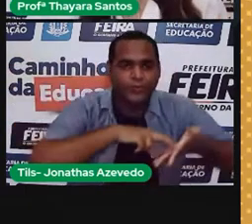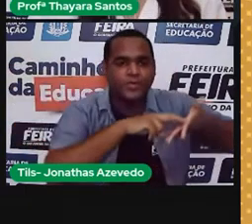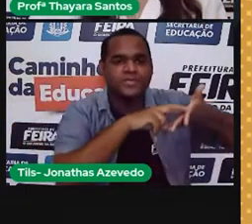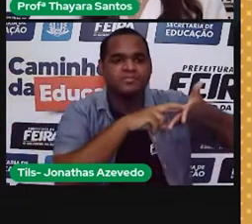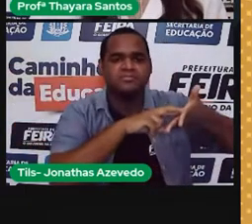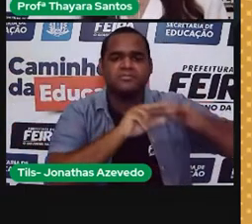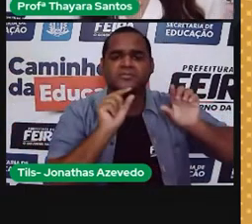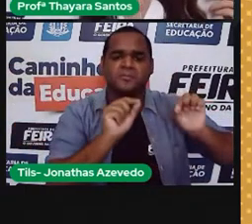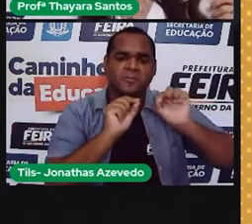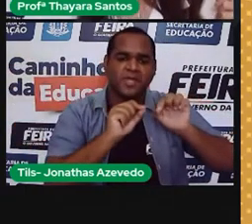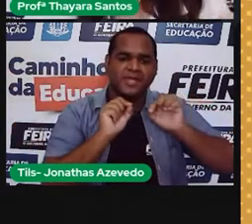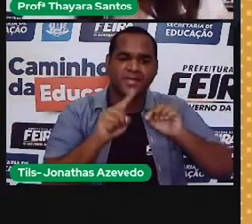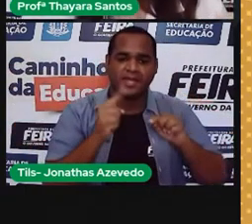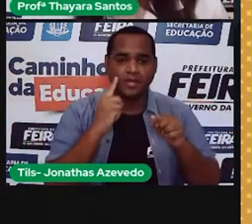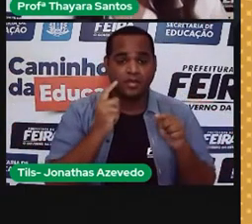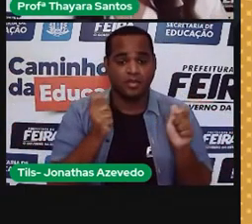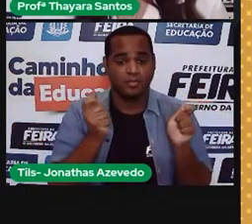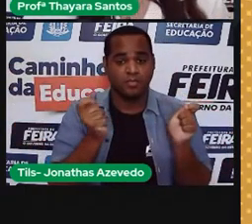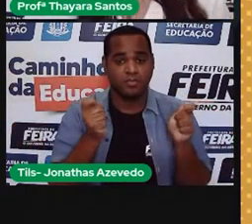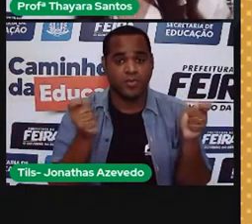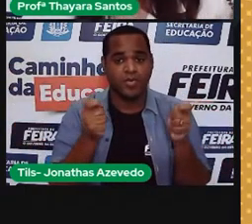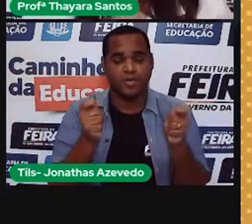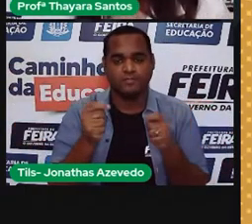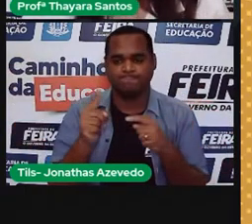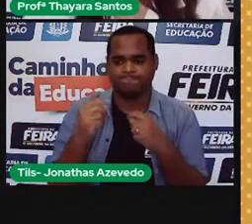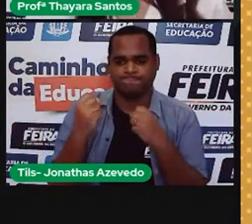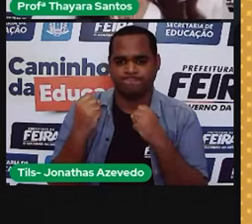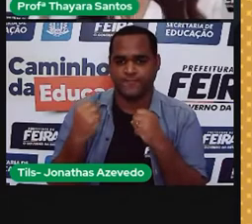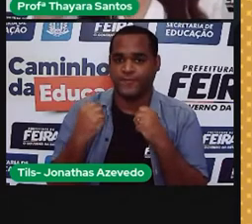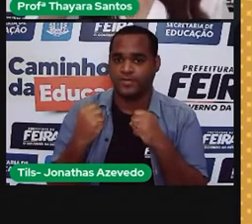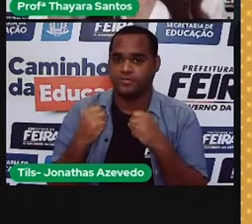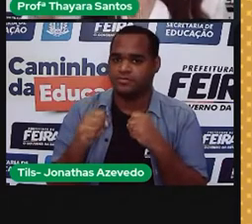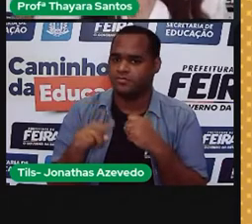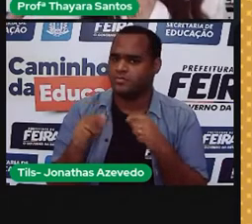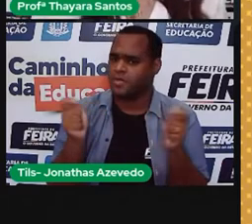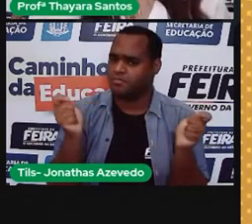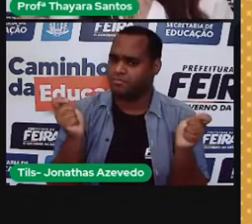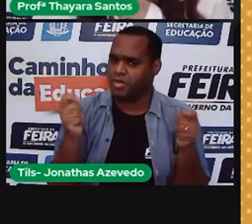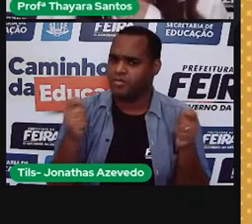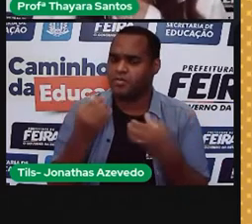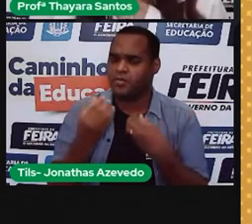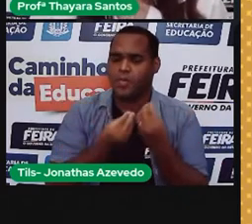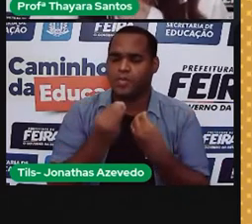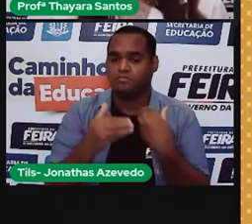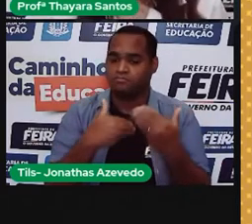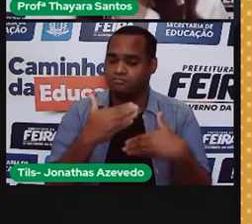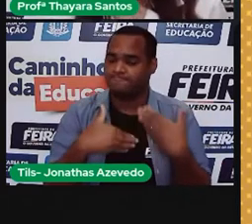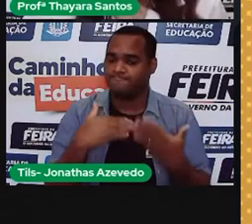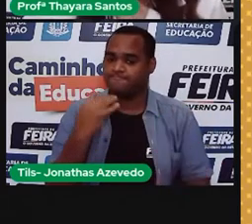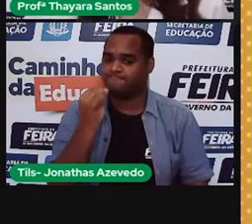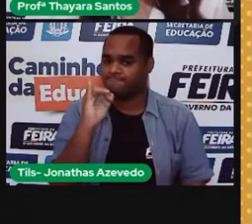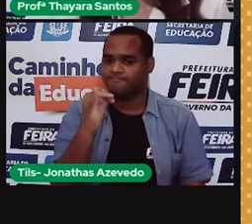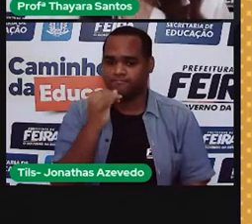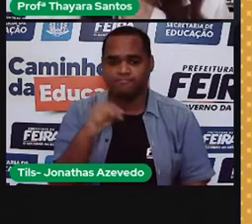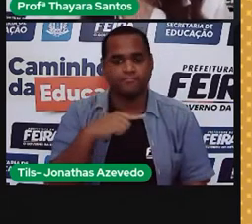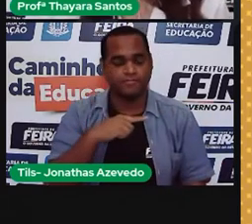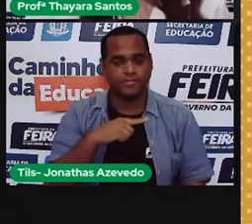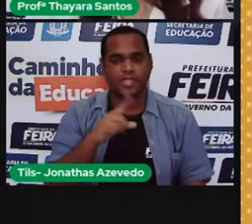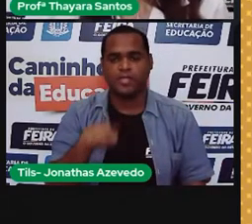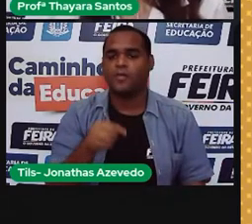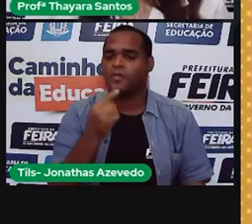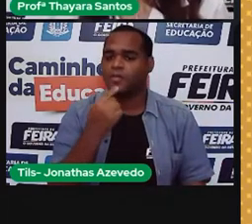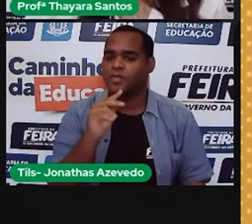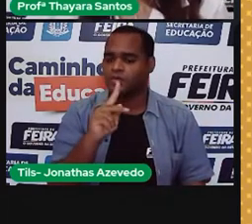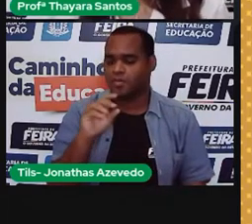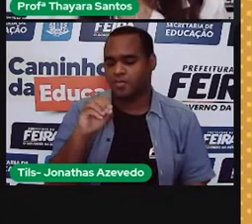um exemplo ali de energia potencial. Ela vai descer, então aquilo pode gerar energia. Então por isso que recebe